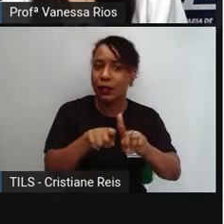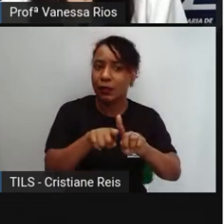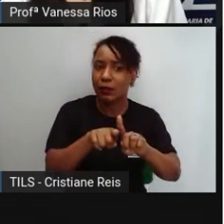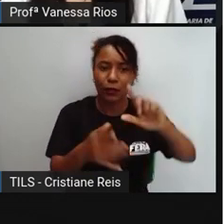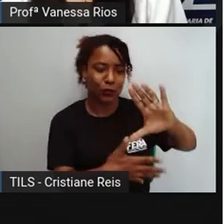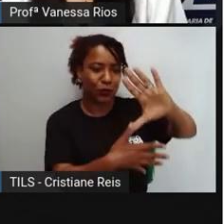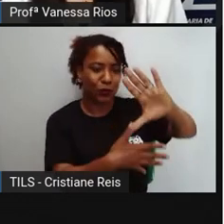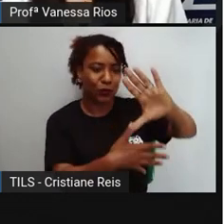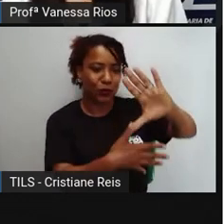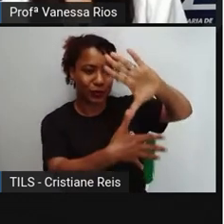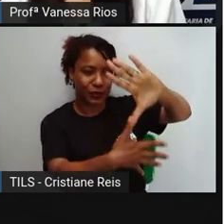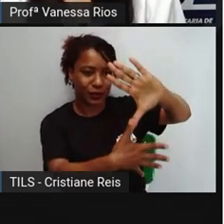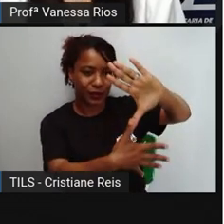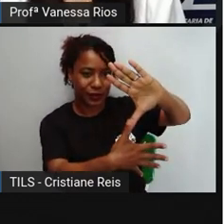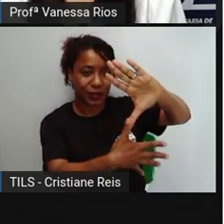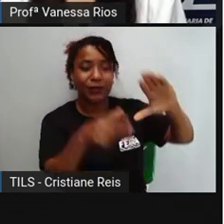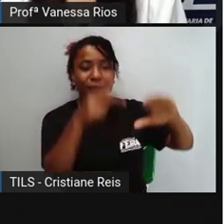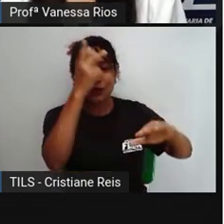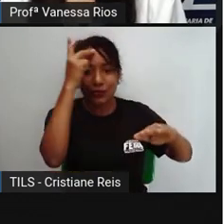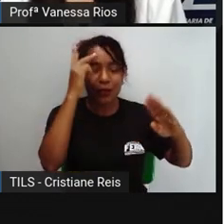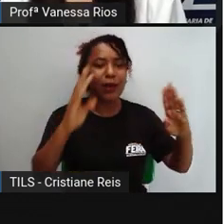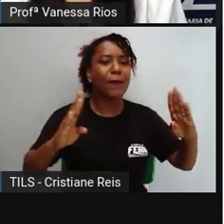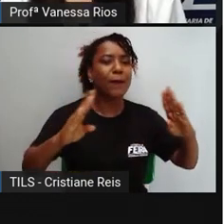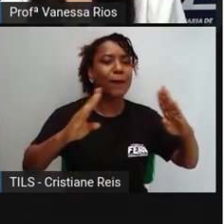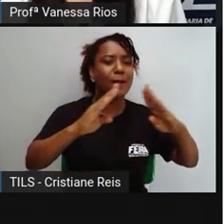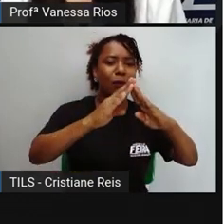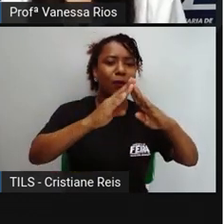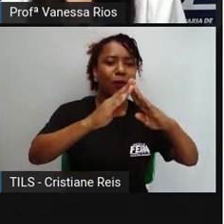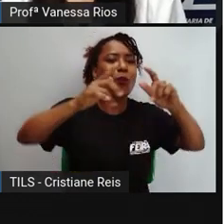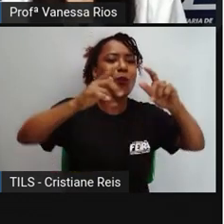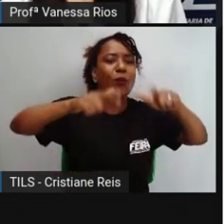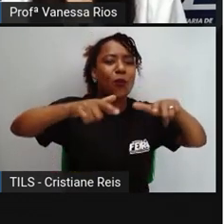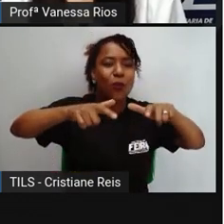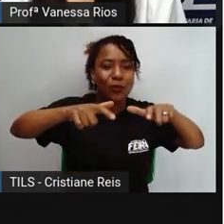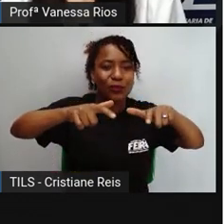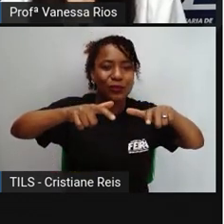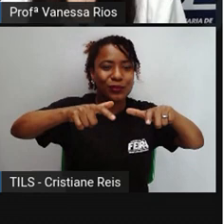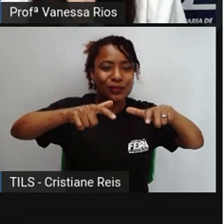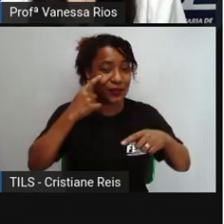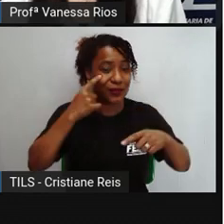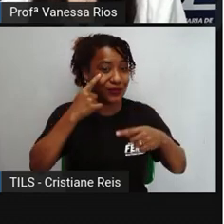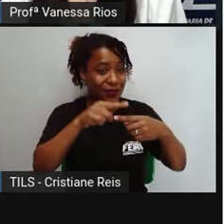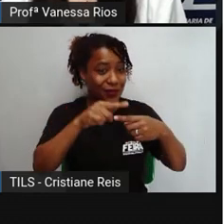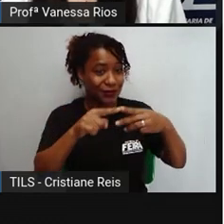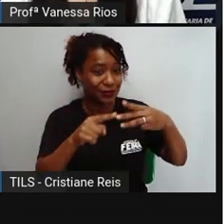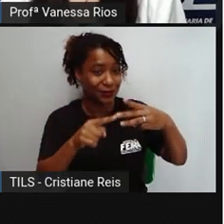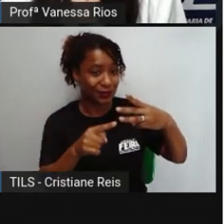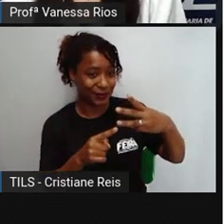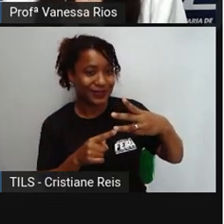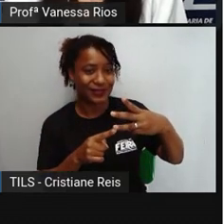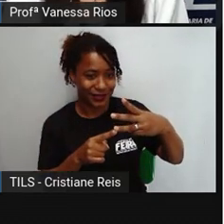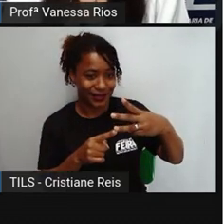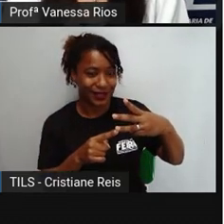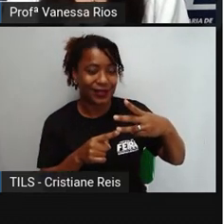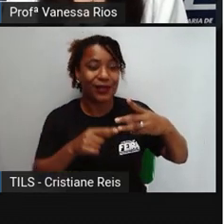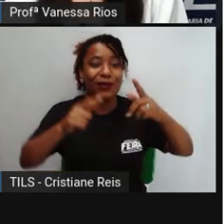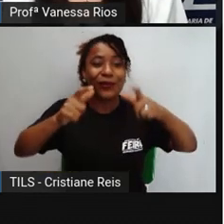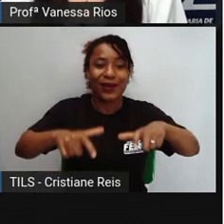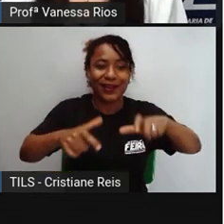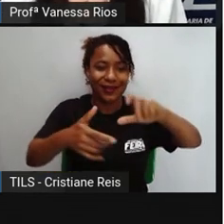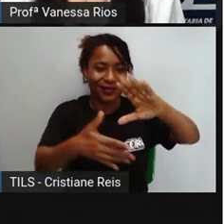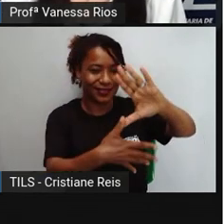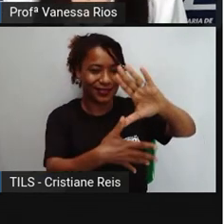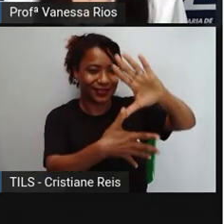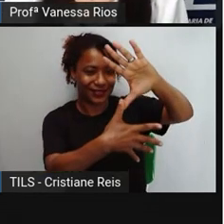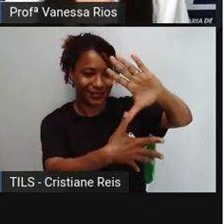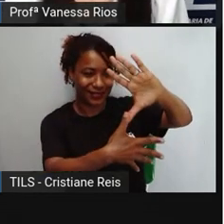povos habitaram, né, azteca, maia e os incas, a gente já observa aqui a habitação deles na América do Sul,